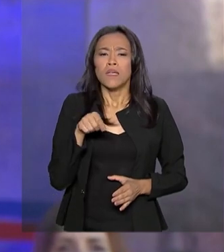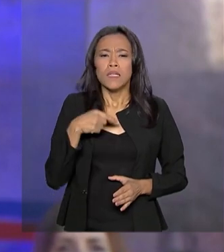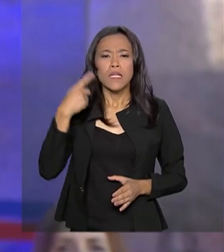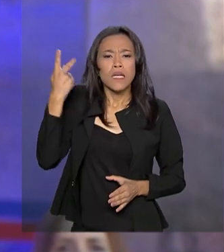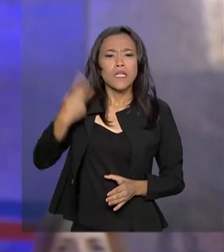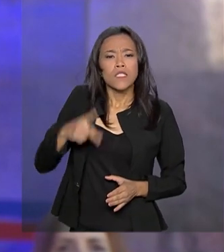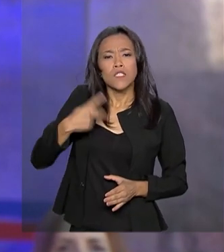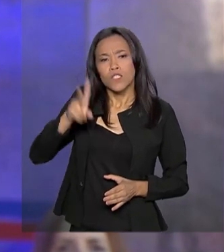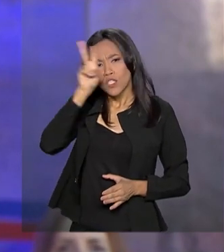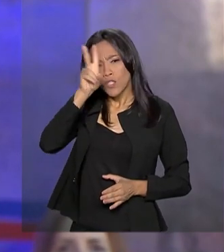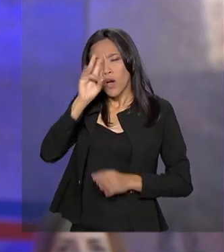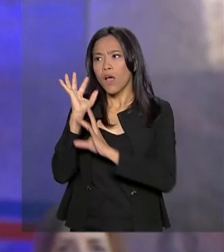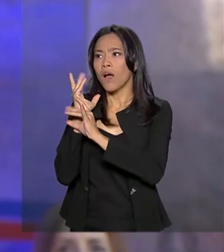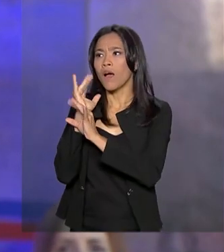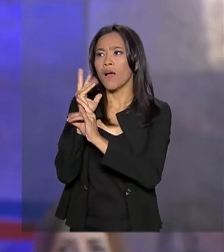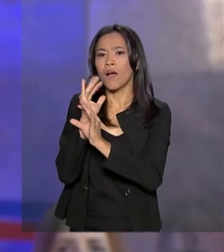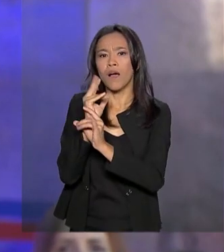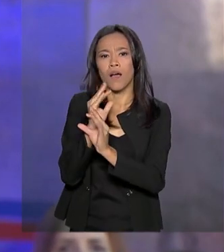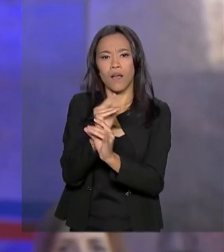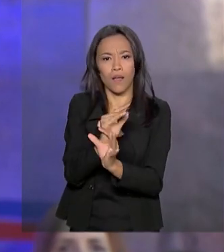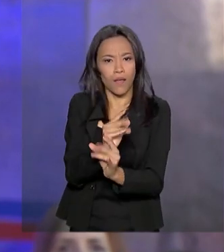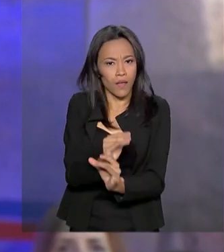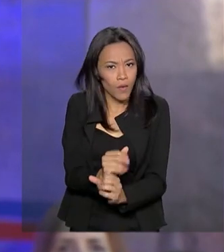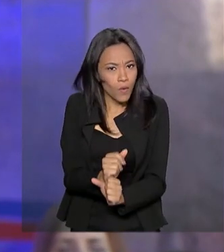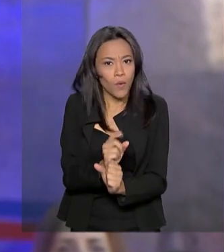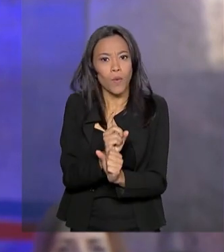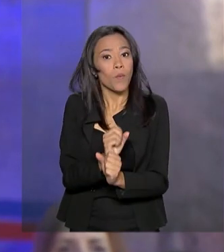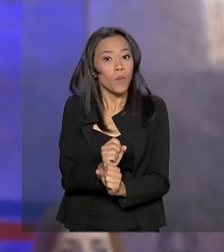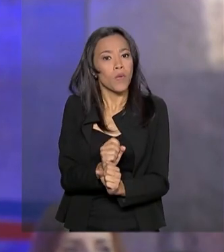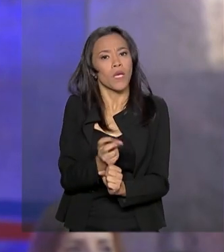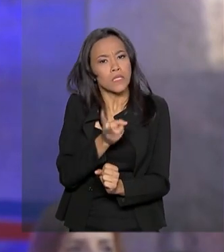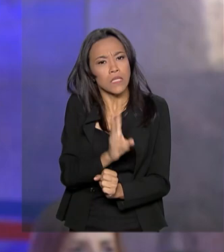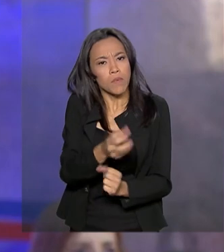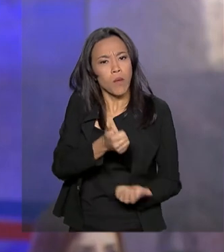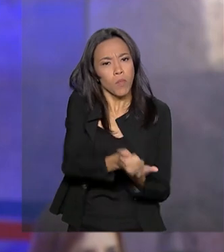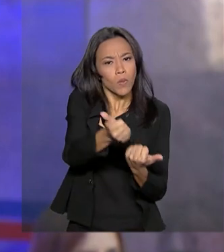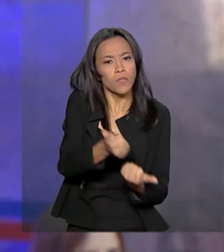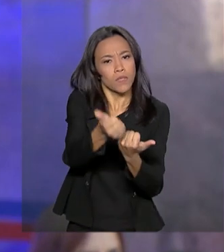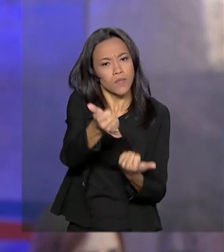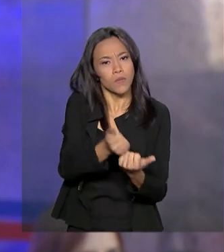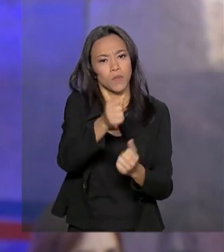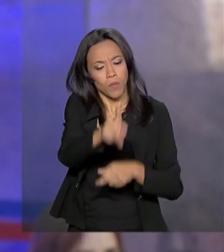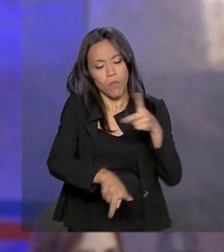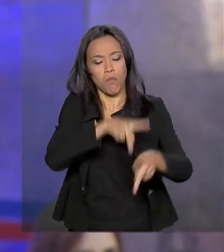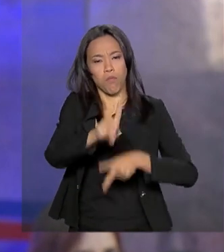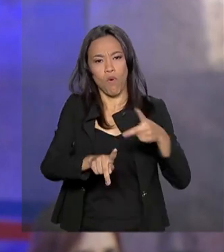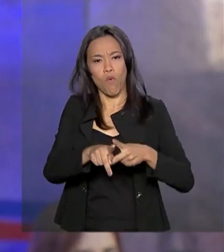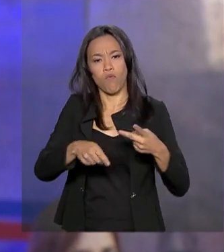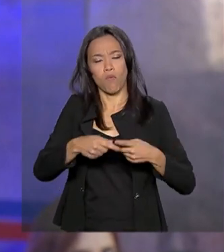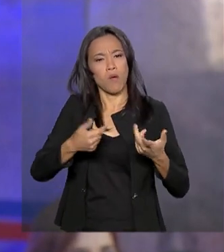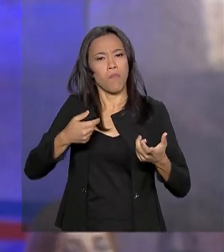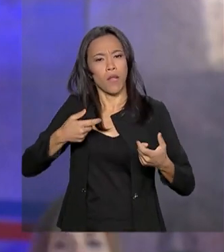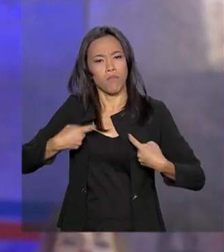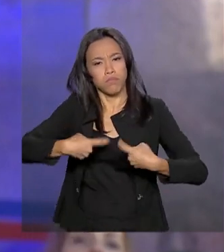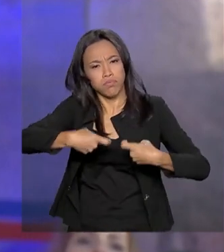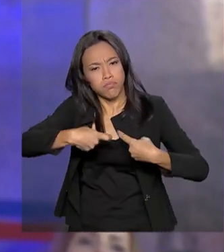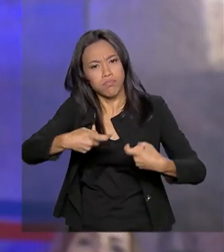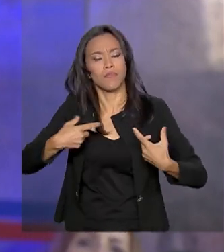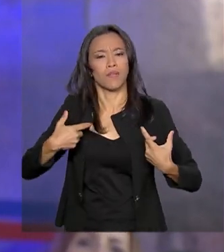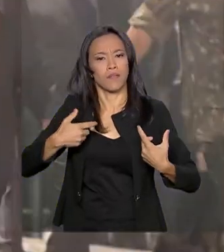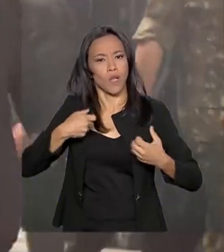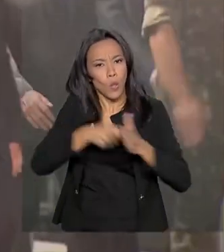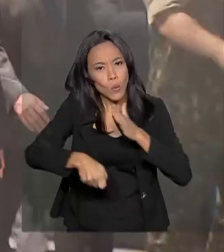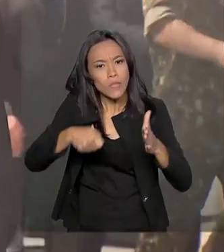história se furtou de estar ao lado do seu povo para lutar por democracia e